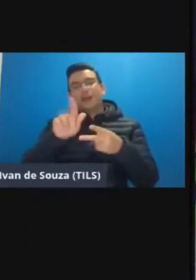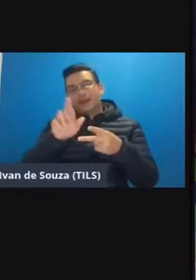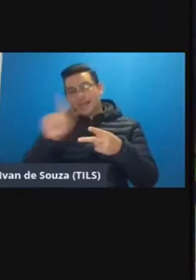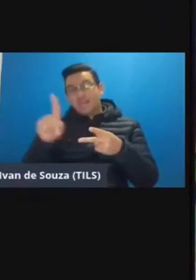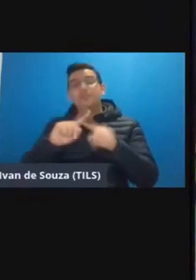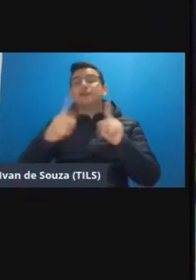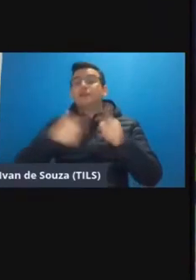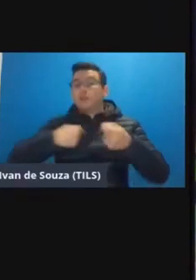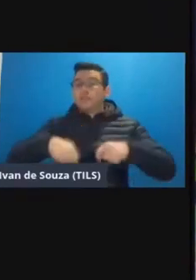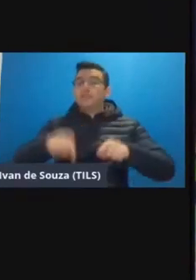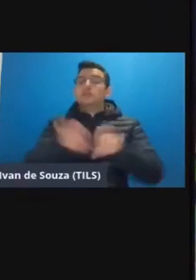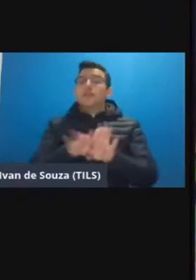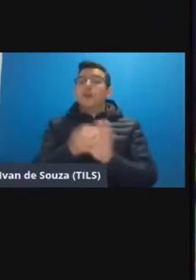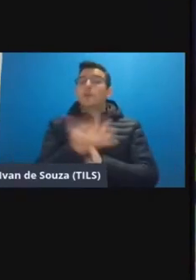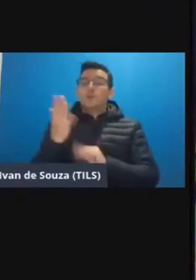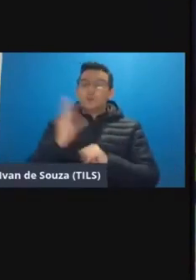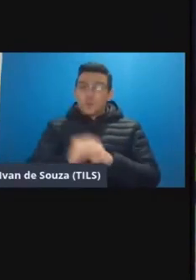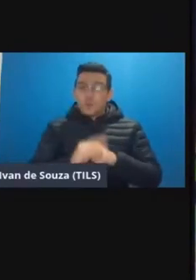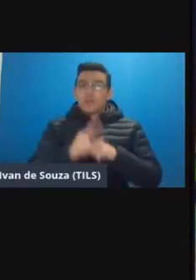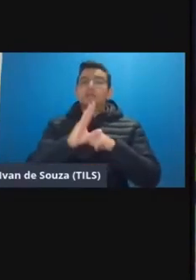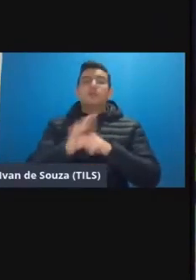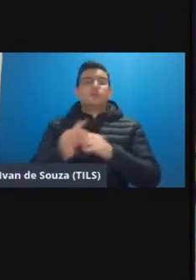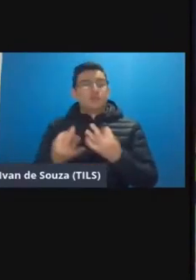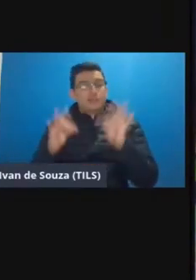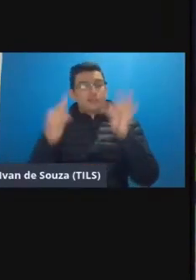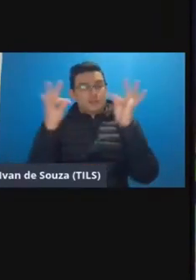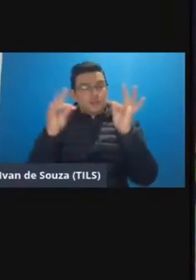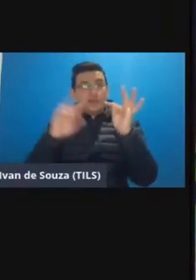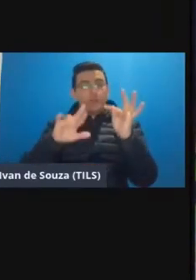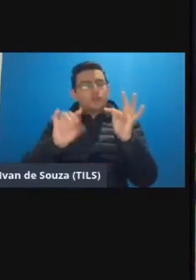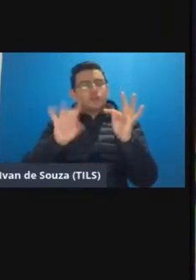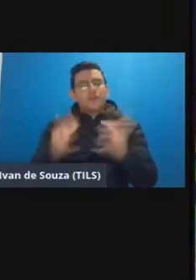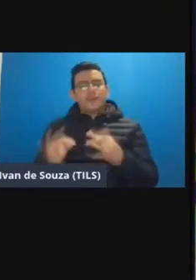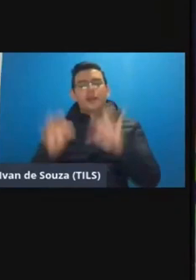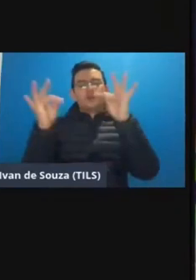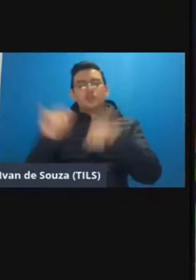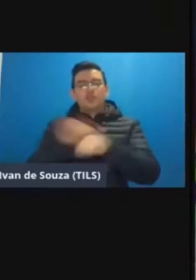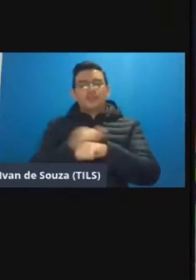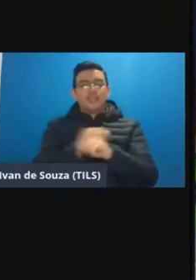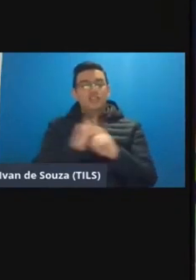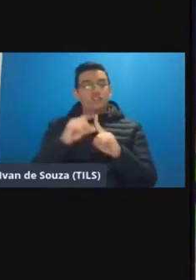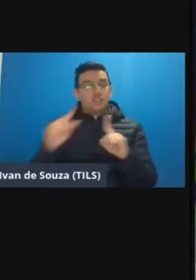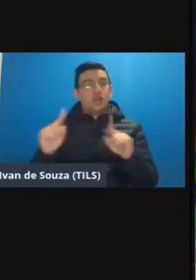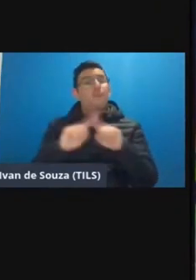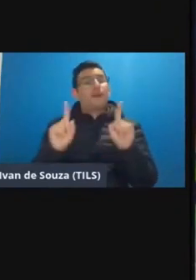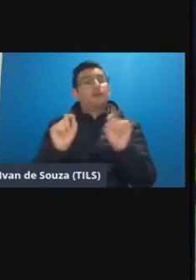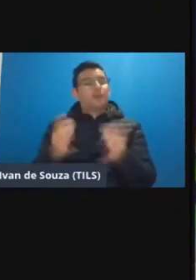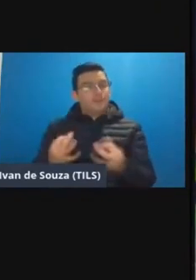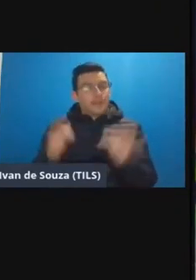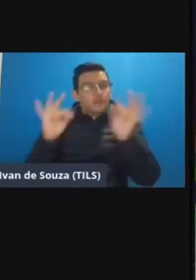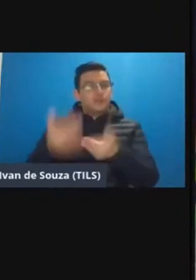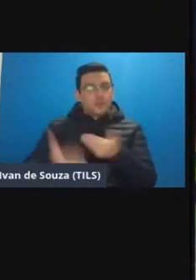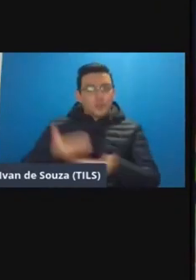precisar de lançar mão de alguns conhecimentos tecnológicos e aí não tecnologia só como tecnologia como recurso digital mas tecnologia como